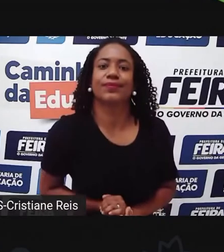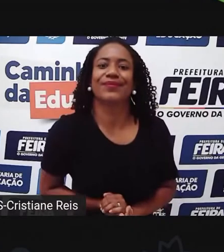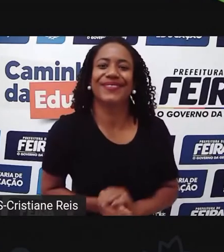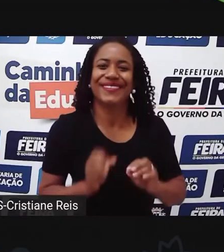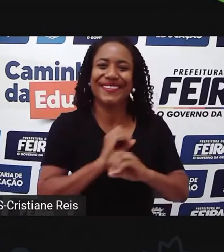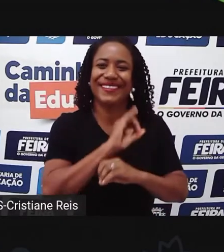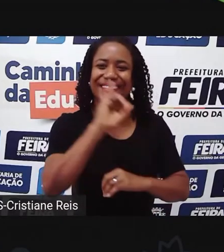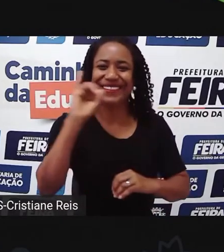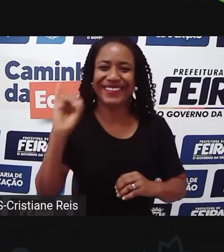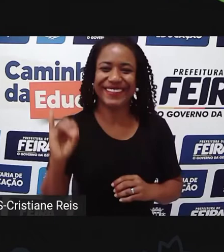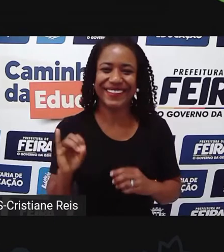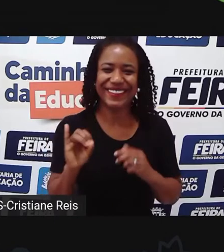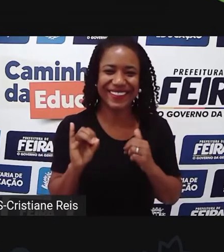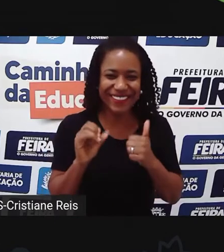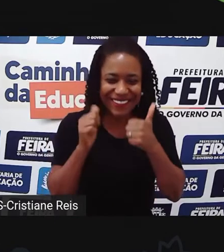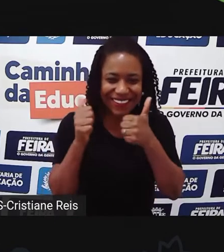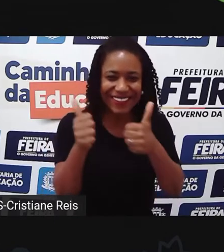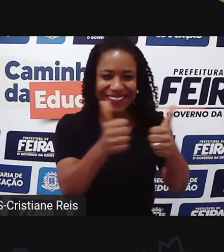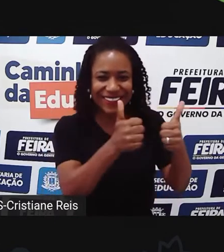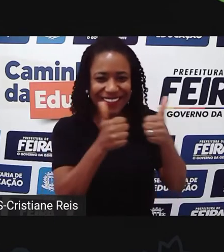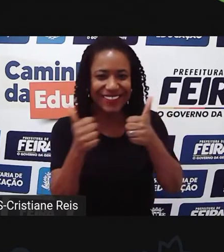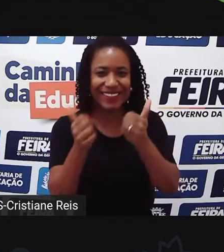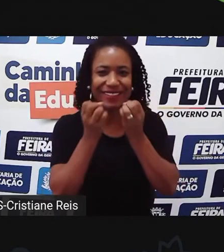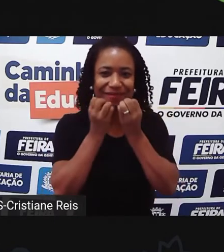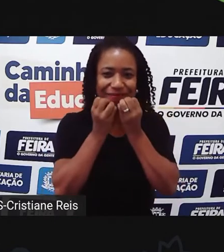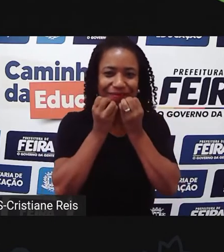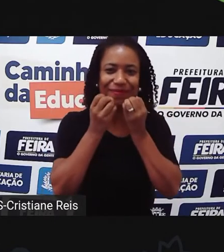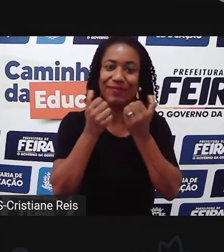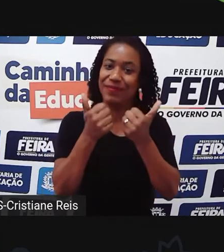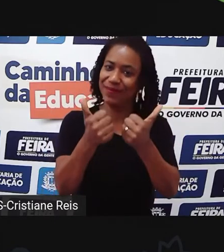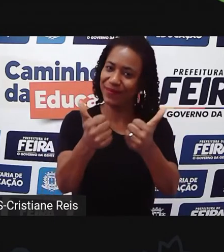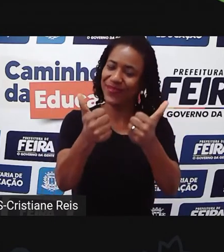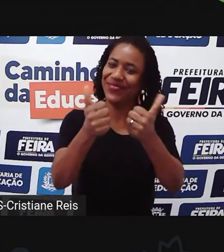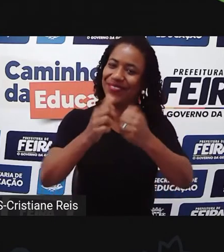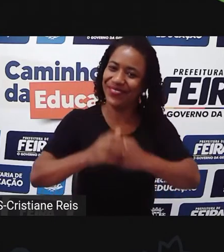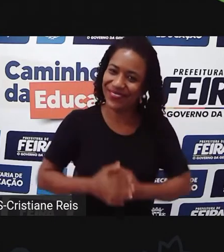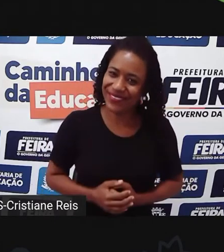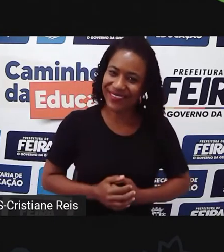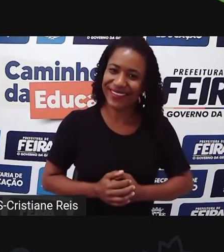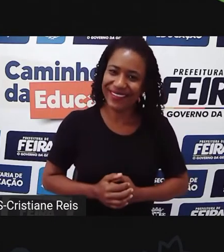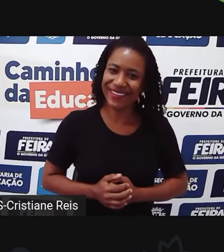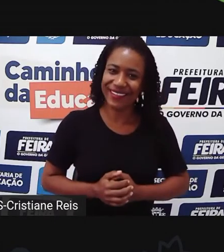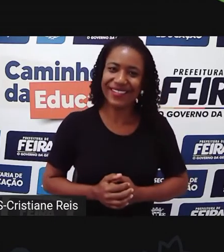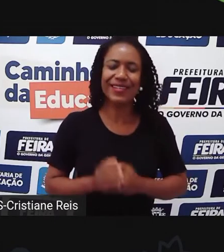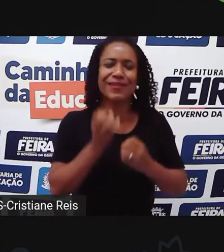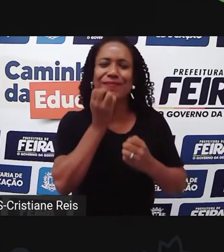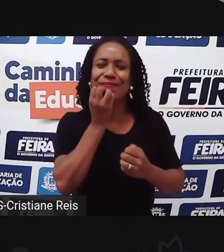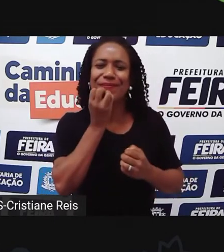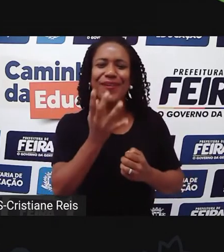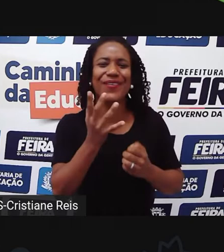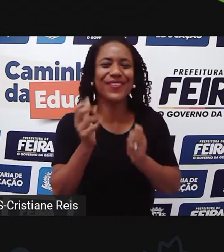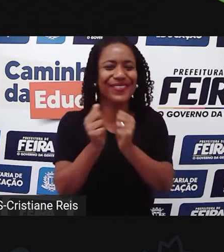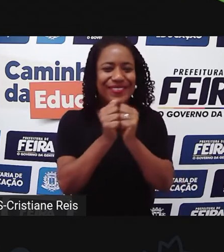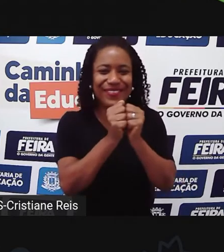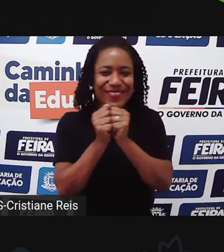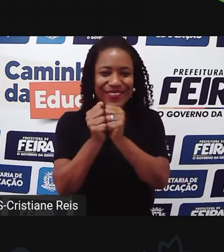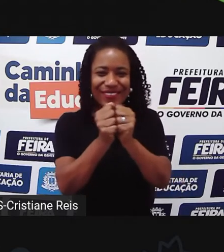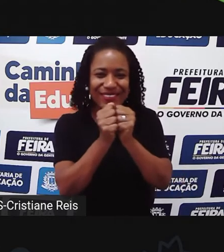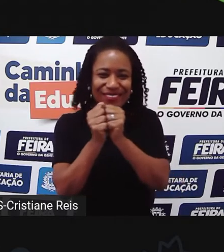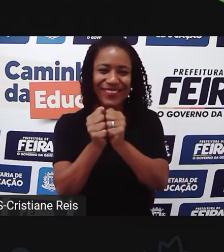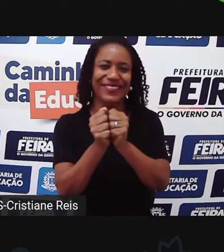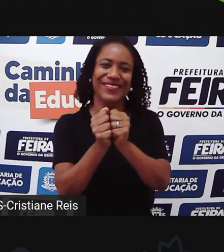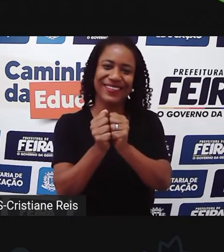Olá, amores, que bom estar mais uma vez aqui com vocês, estarmos juntinhos aqui nessa nossa